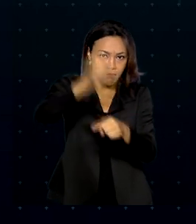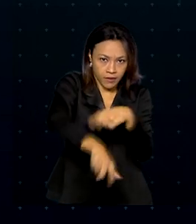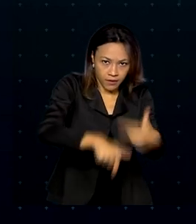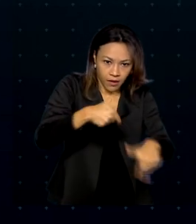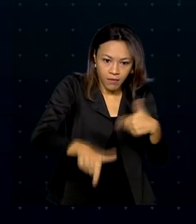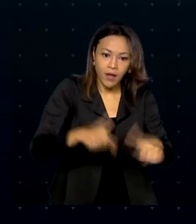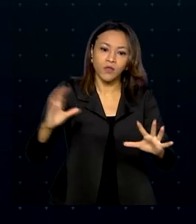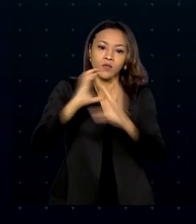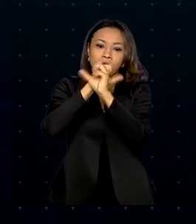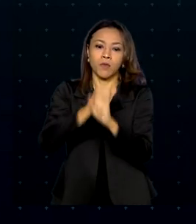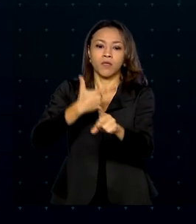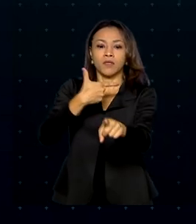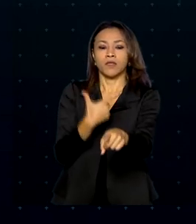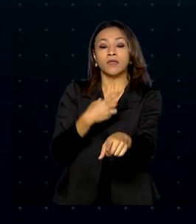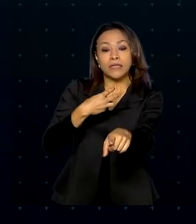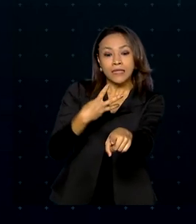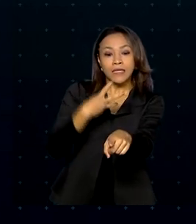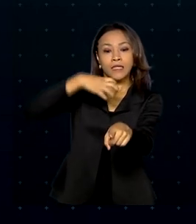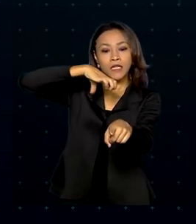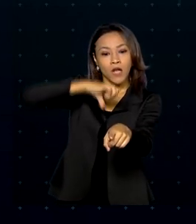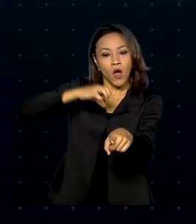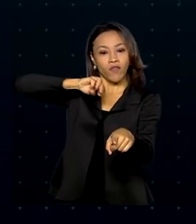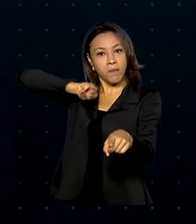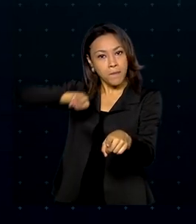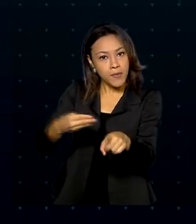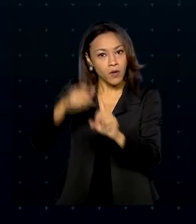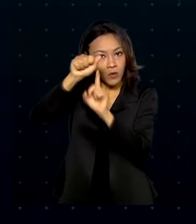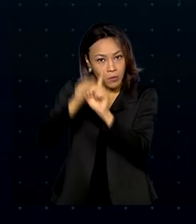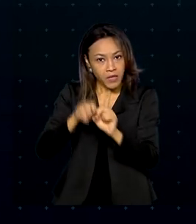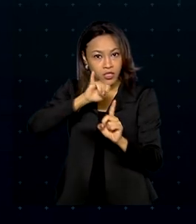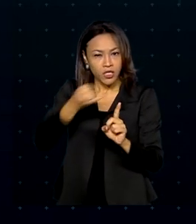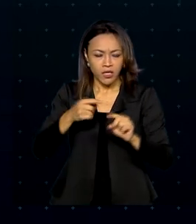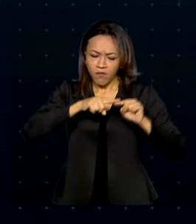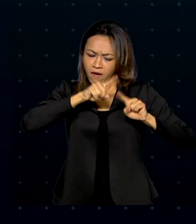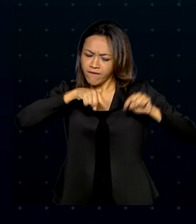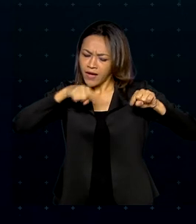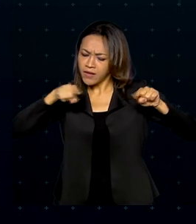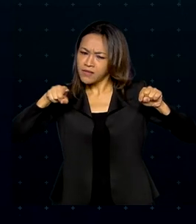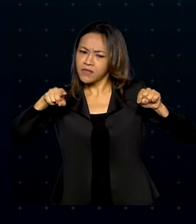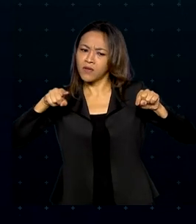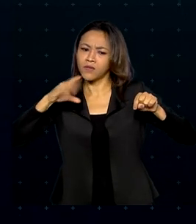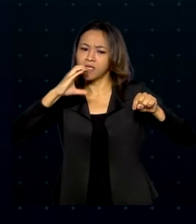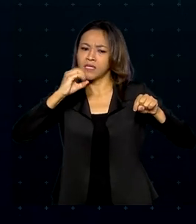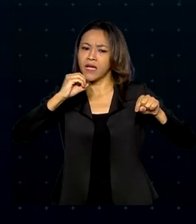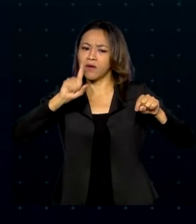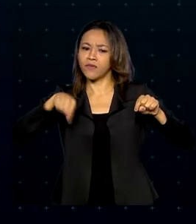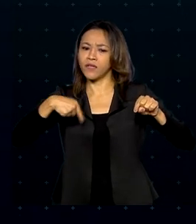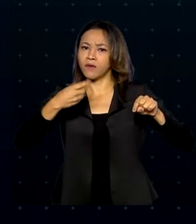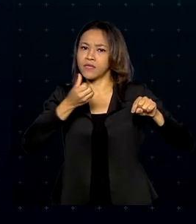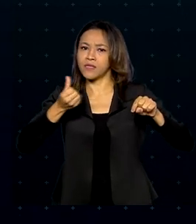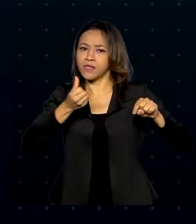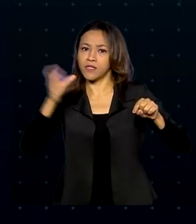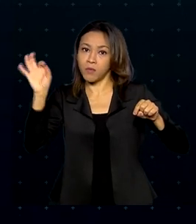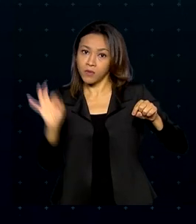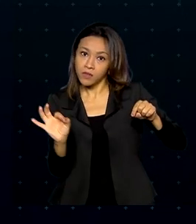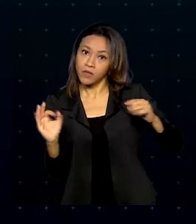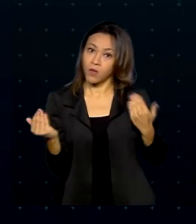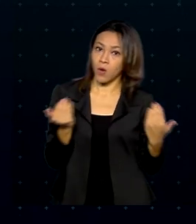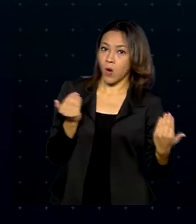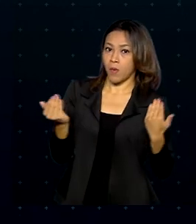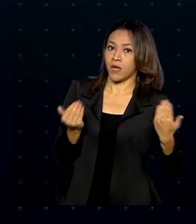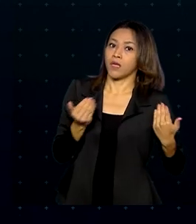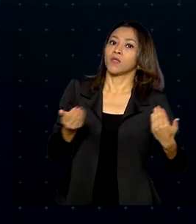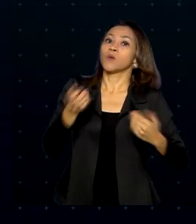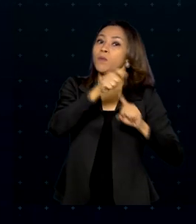de 39 milhões em janeiro, o que representa uma variação de 0,66% em relação ao